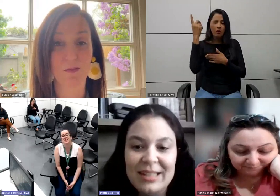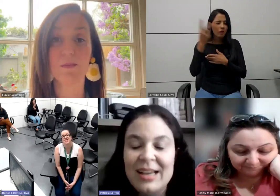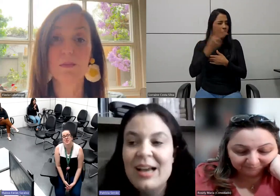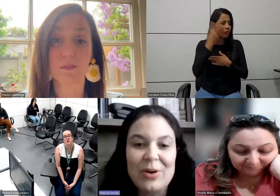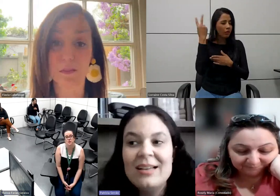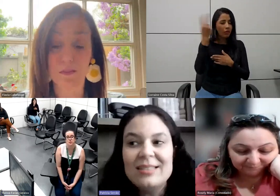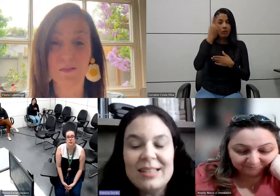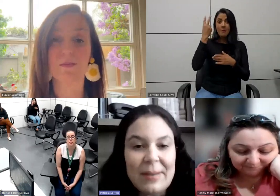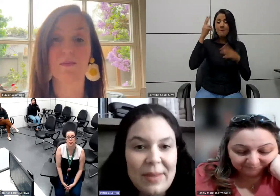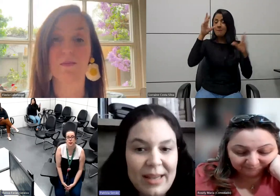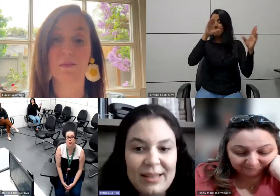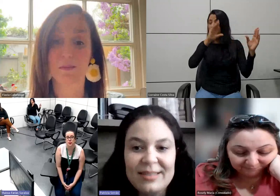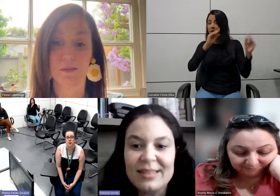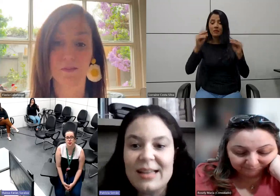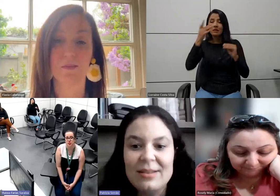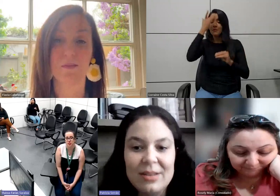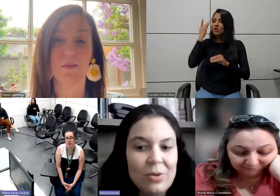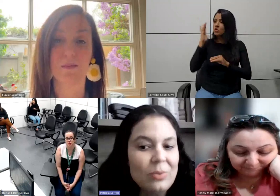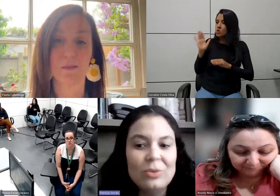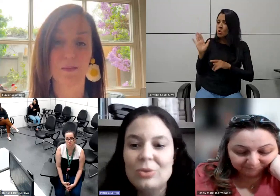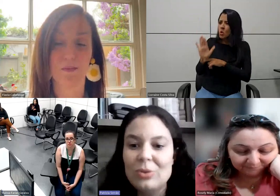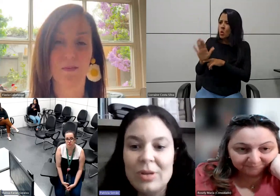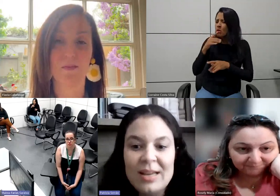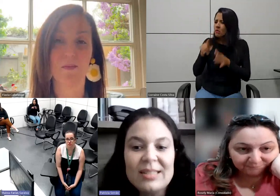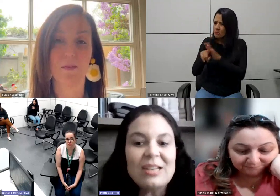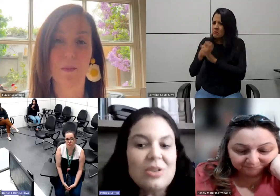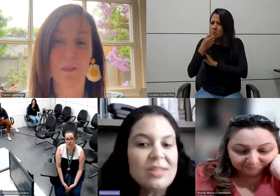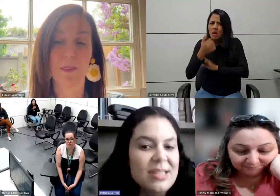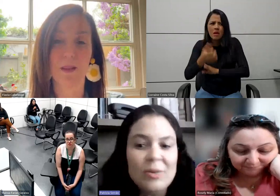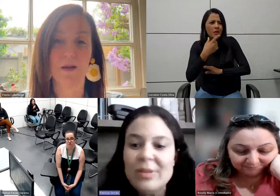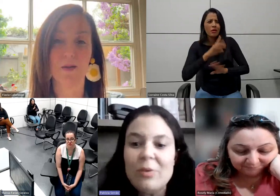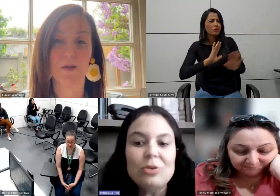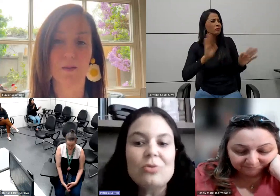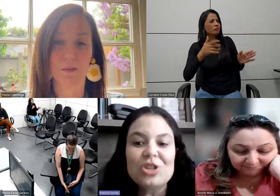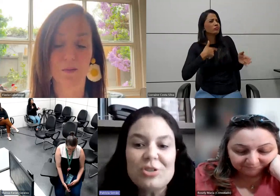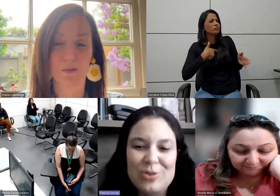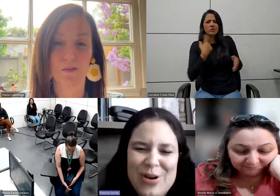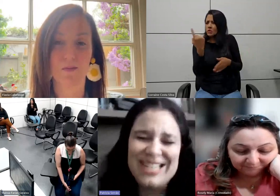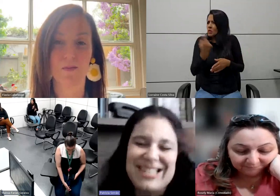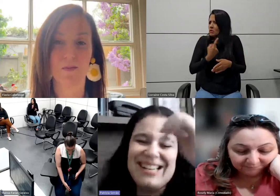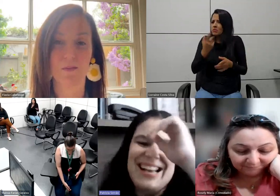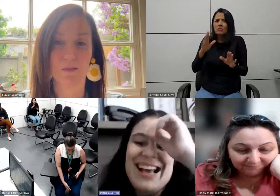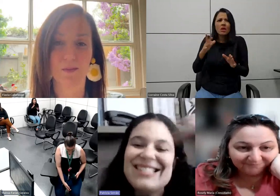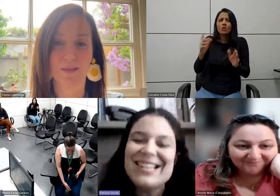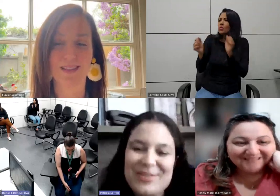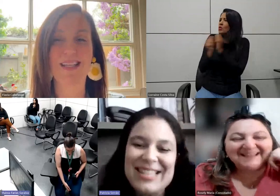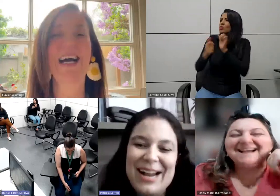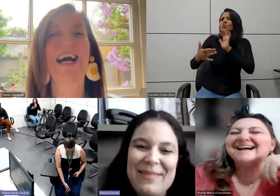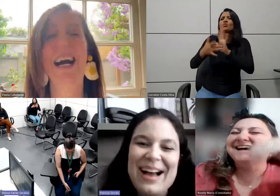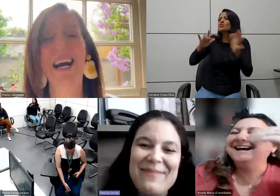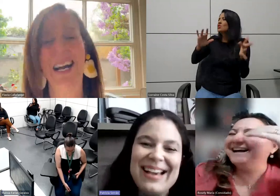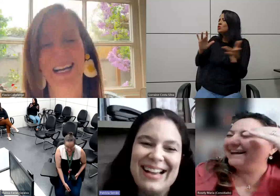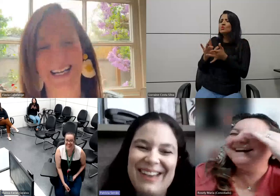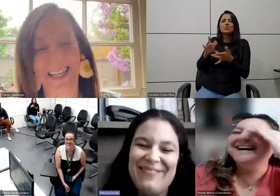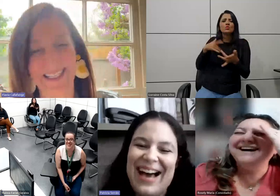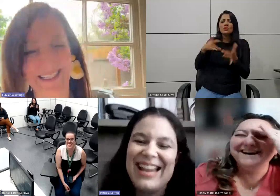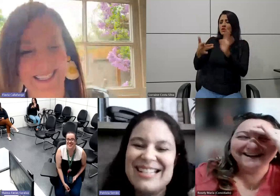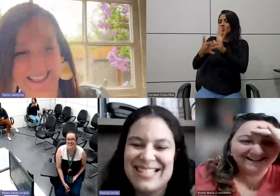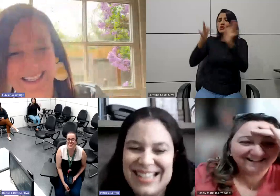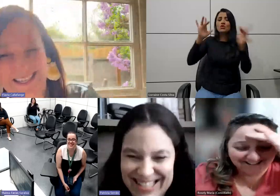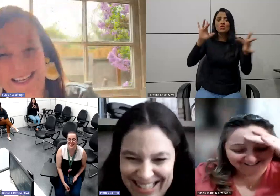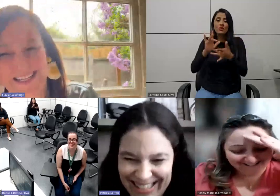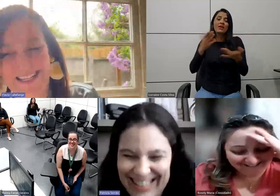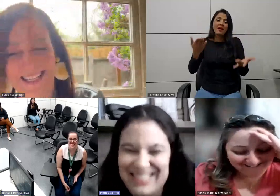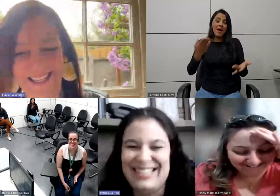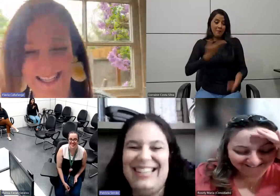socorrendo, assim, você está bem, você está, não, não estou, você está sozinha ou não, eu estou com Jesus, Jesus era minha amiga,